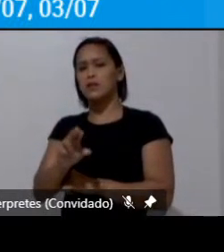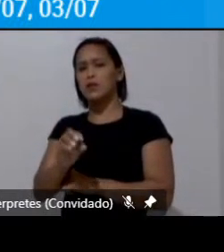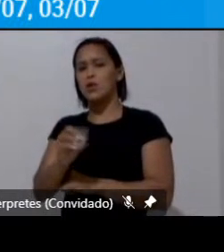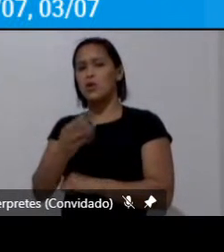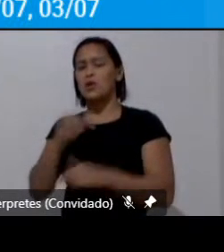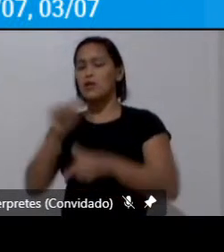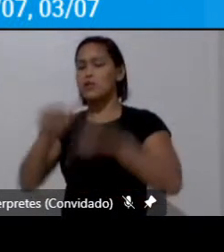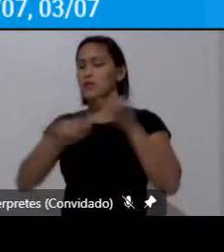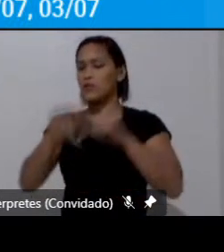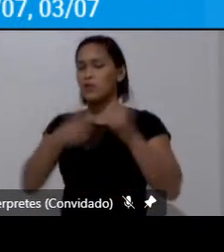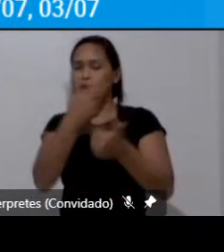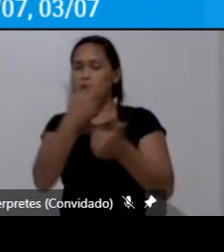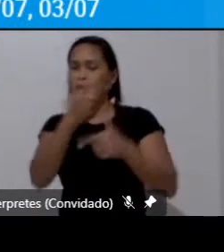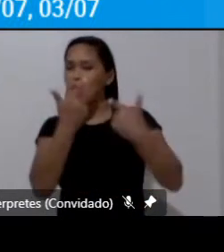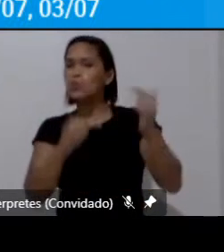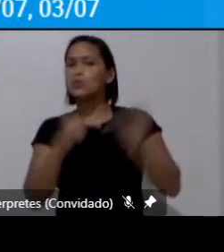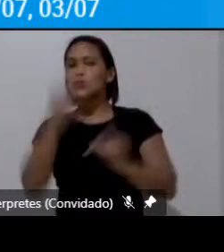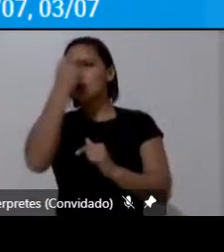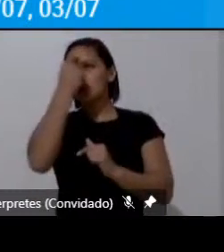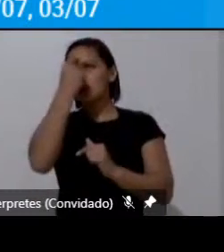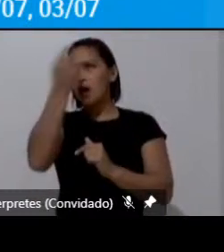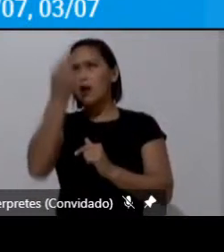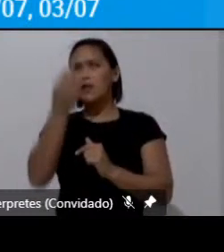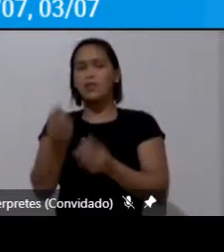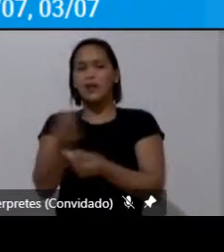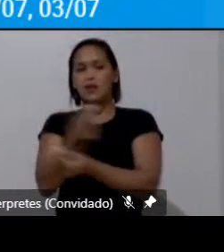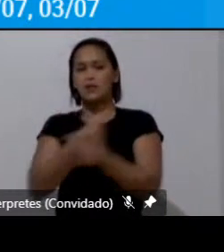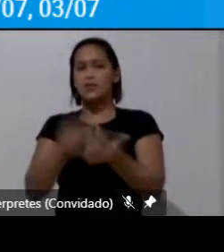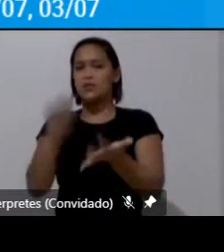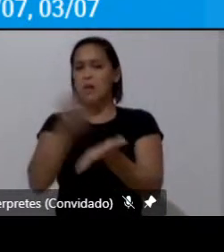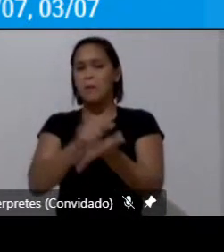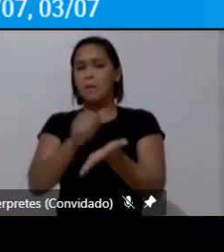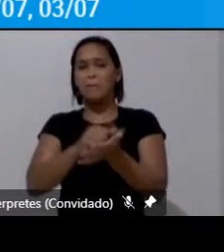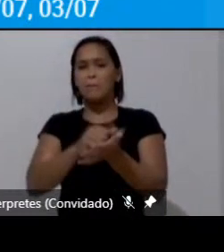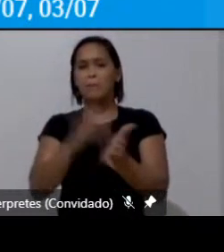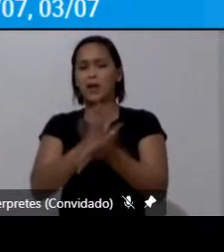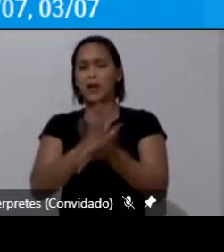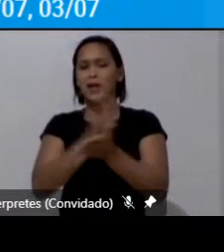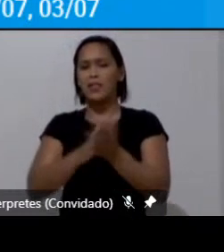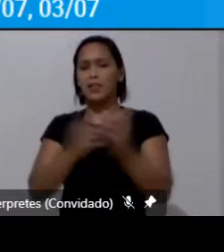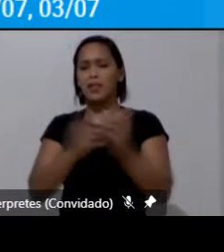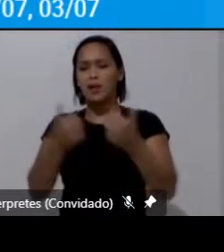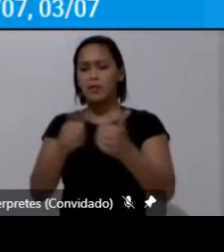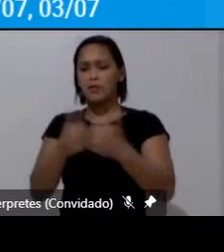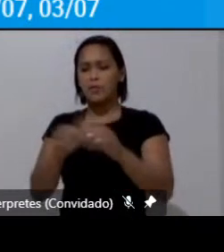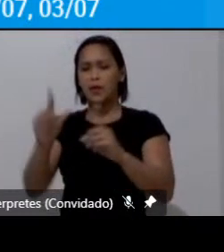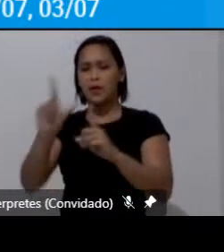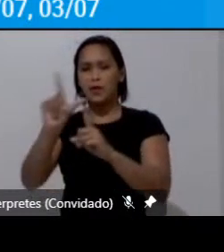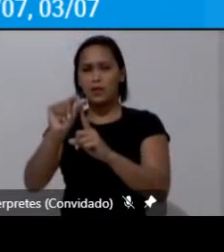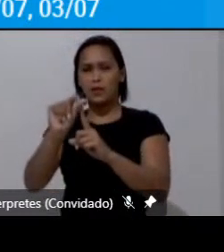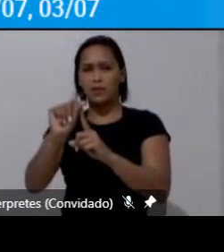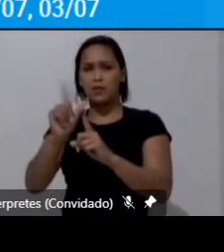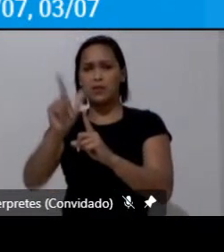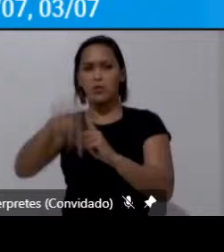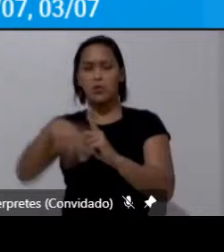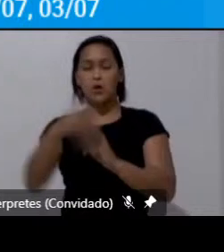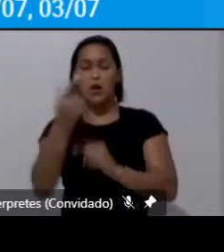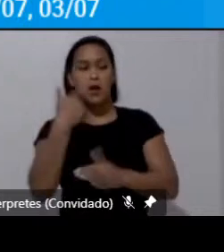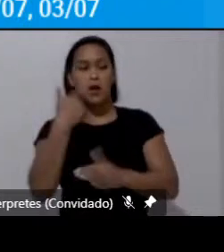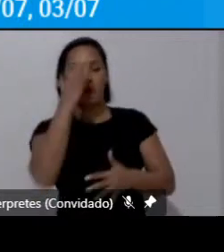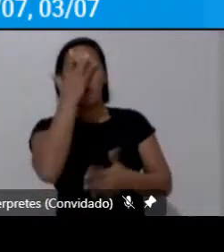trabalhando na ideia da tarifa zero e que mais que a tarifa zero eu acho que é realmente uma